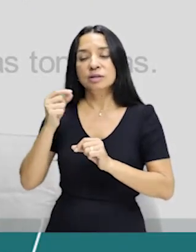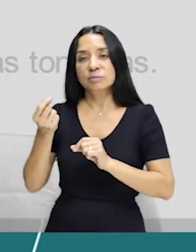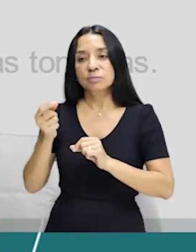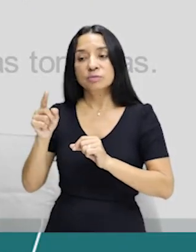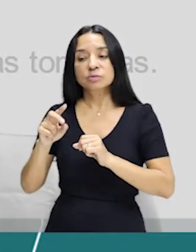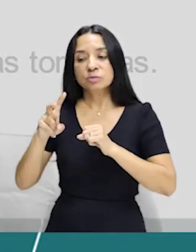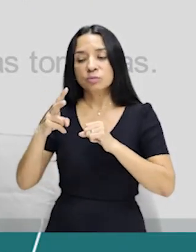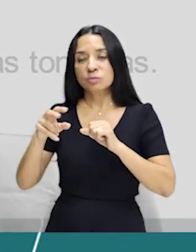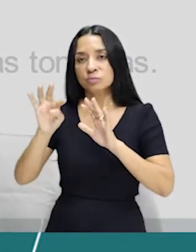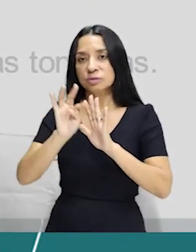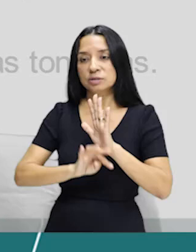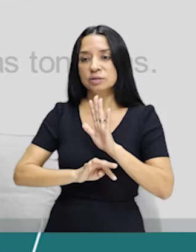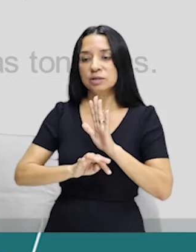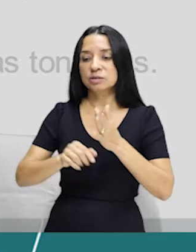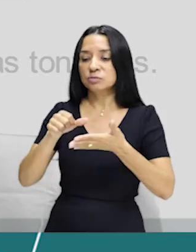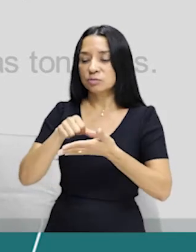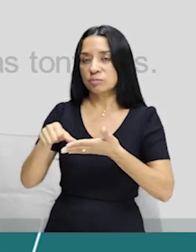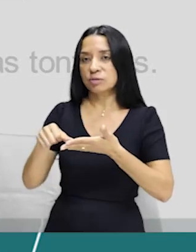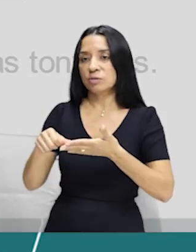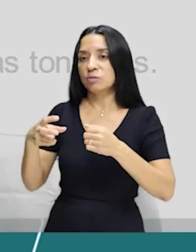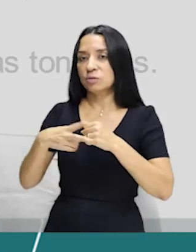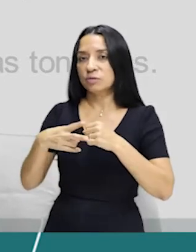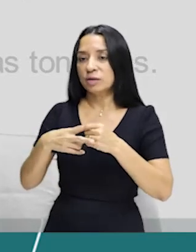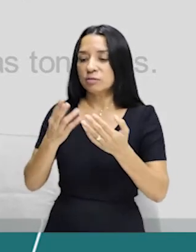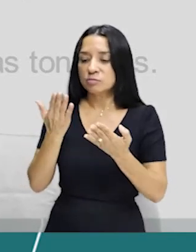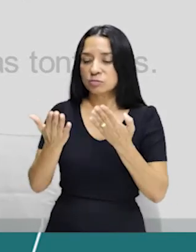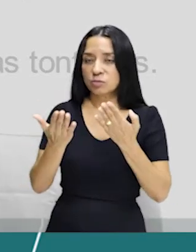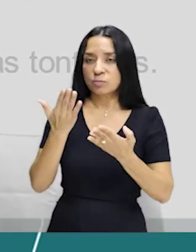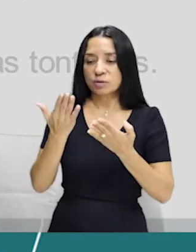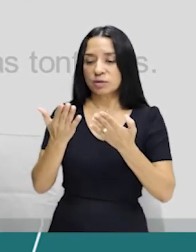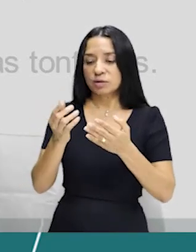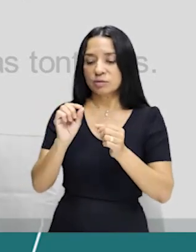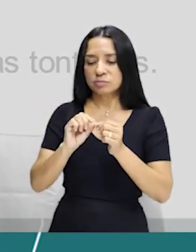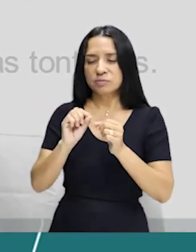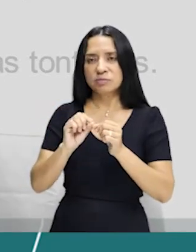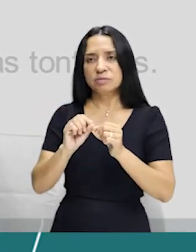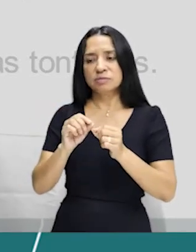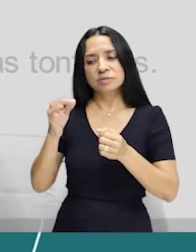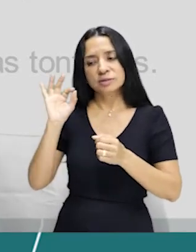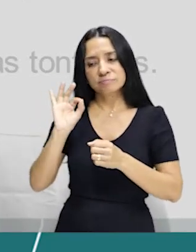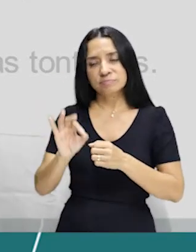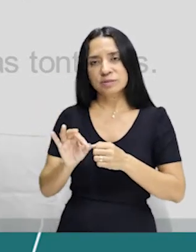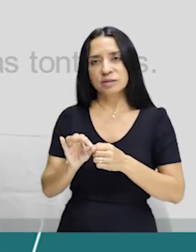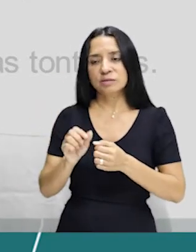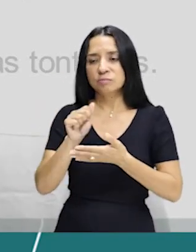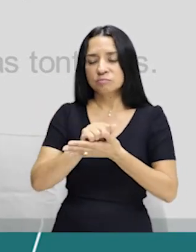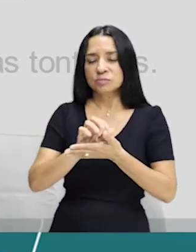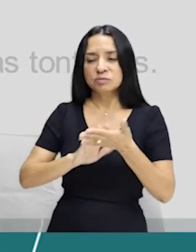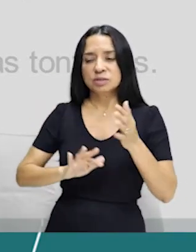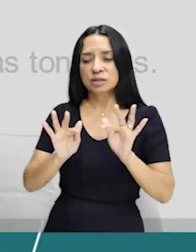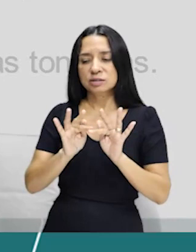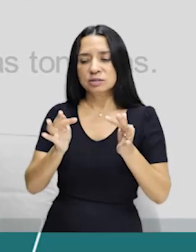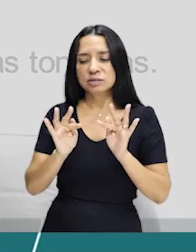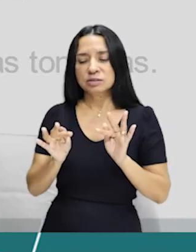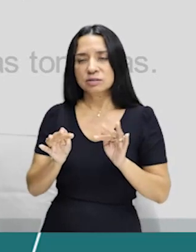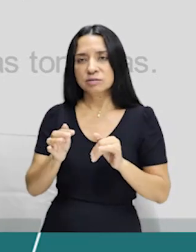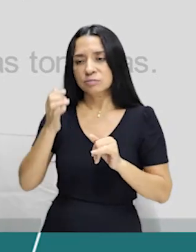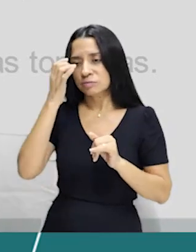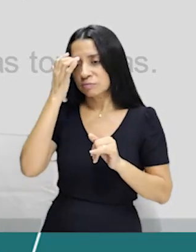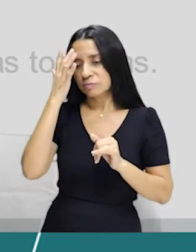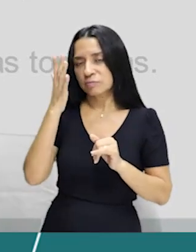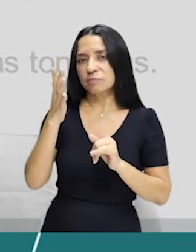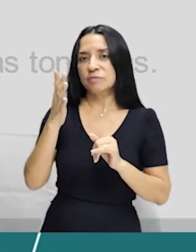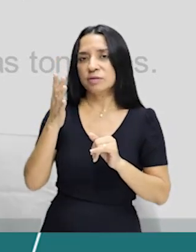vem para fazer o parâmetro e ver se você fez correto. Isso é um exercício simples, fácil, gostoso.